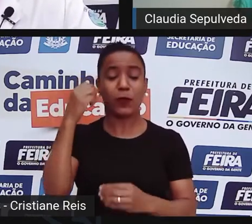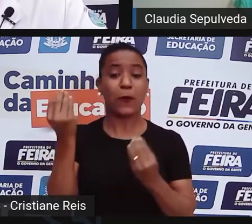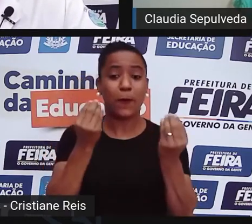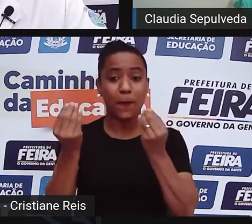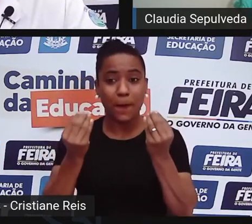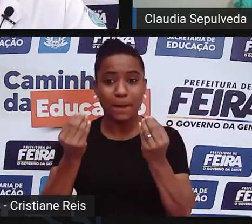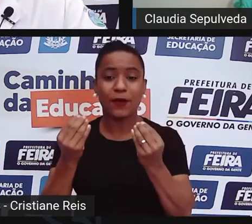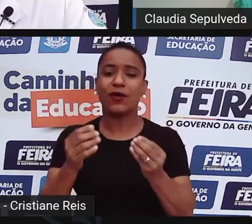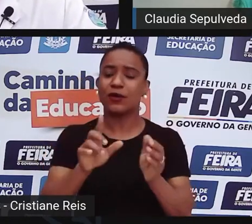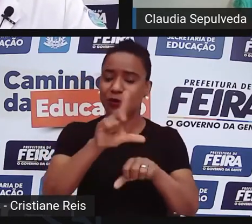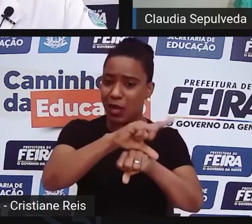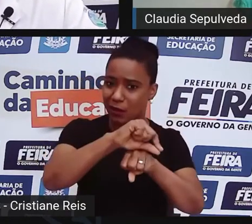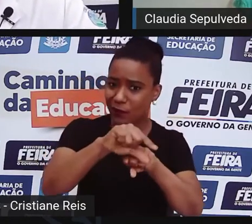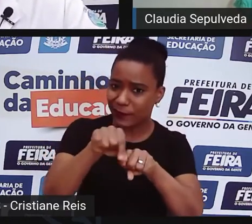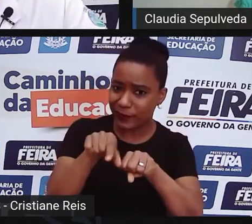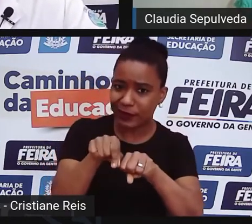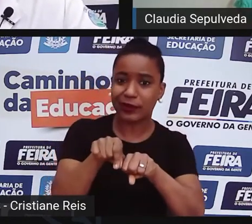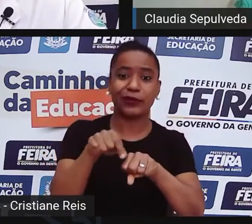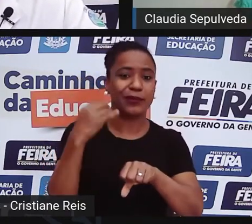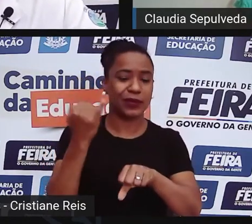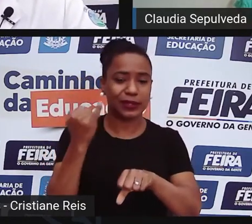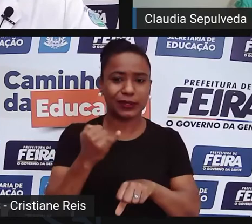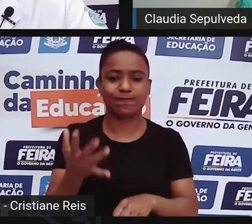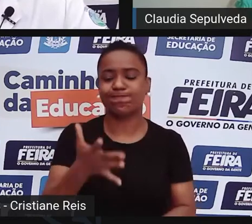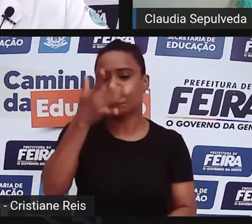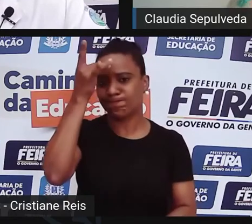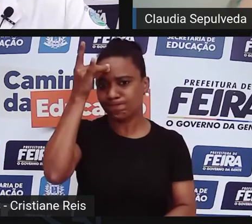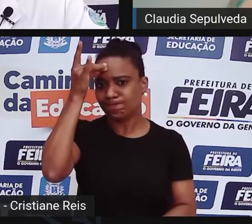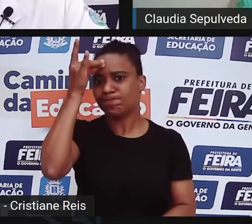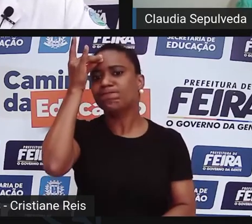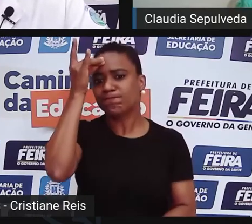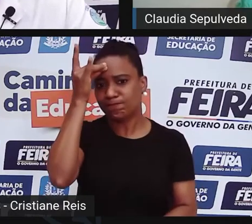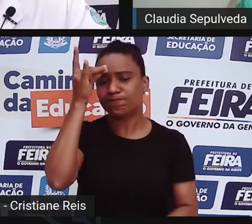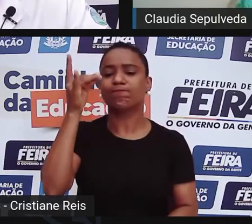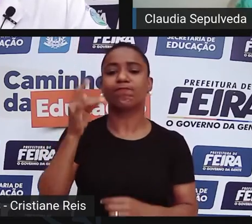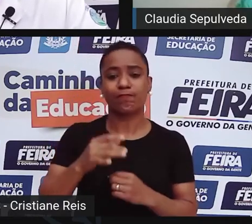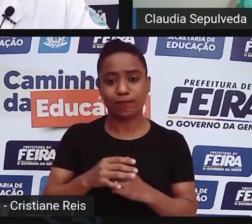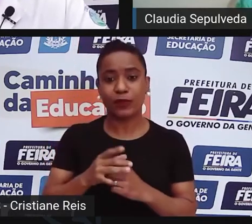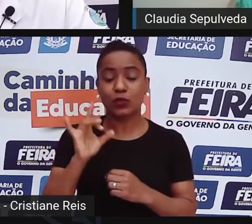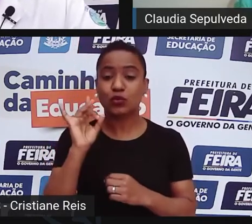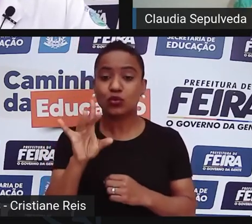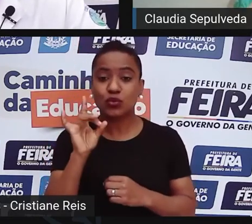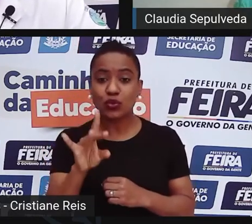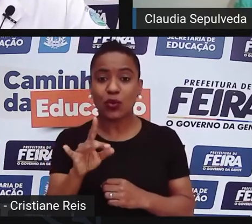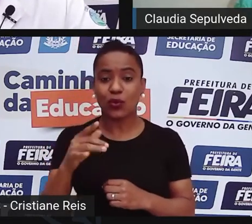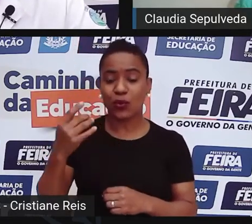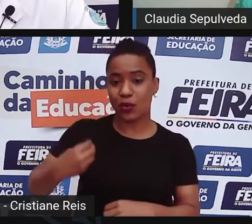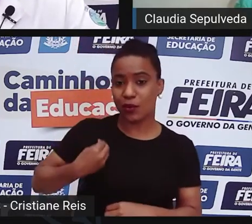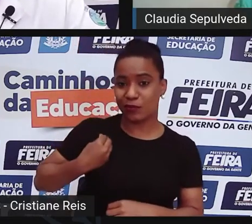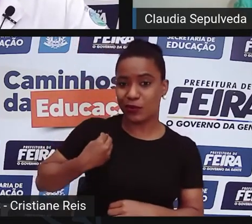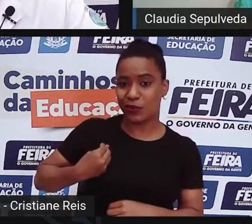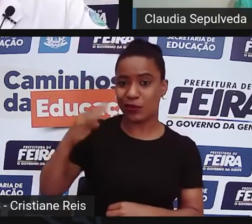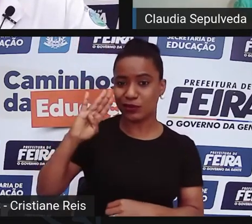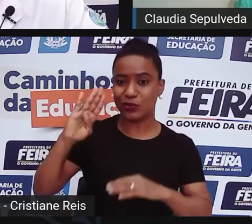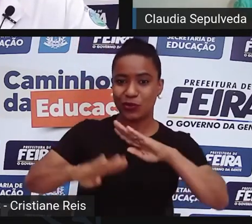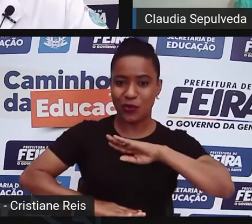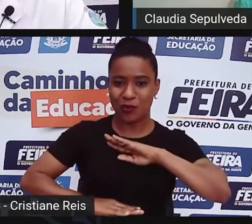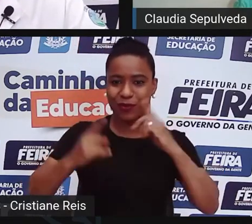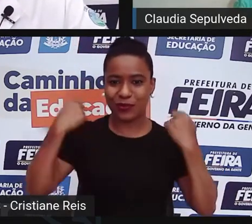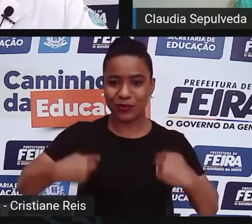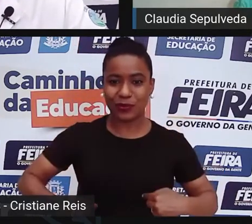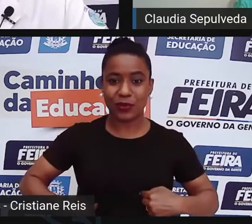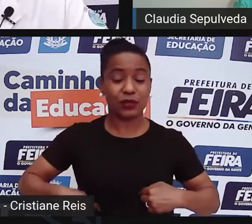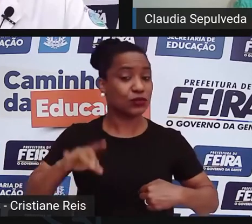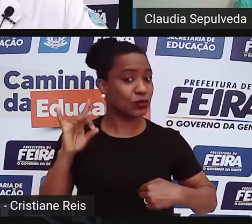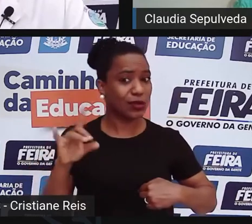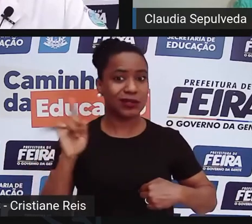que são deterministas, como você falou, quer dizer, que levam em consideração apenas aspectos biológicos não aspectos sociais, agora,